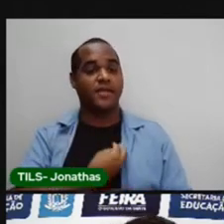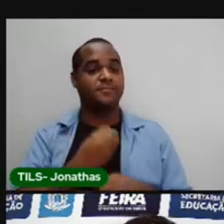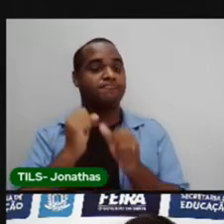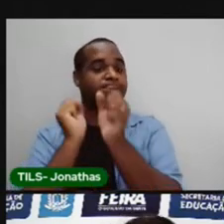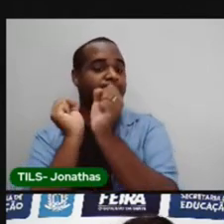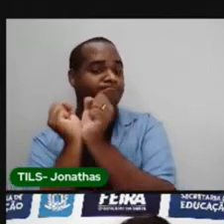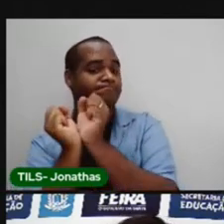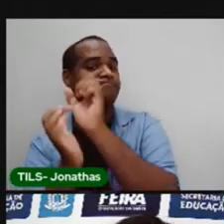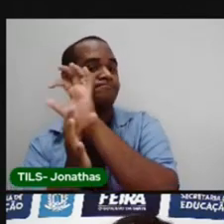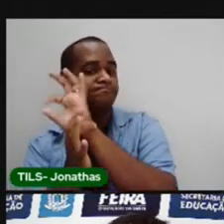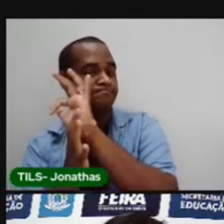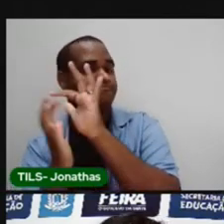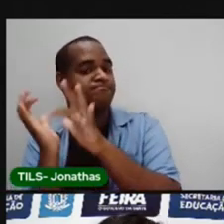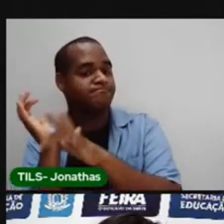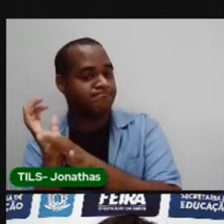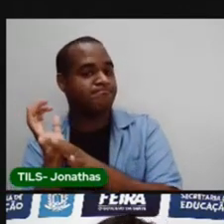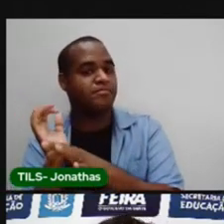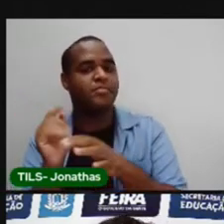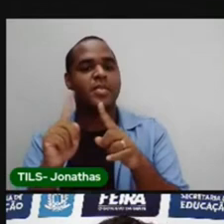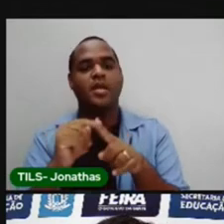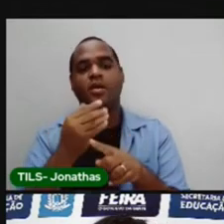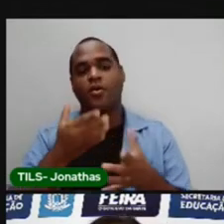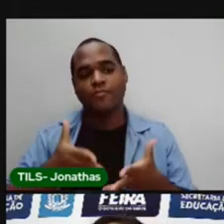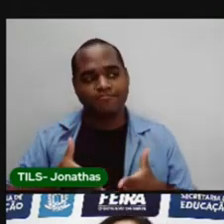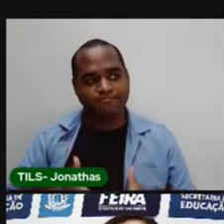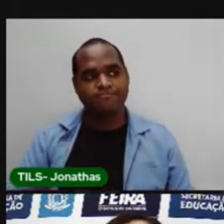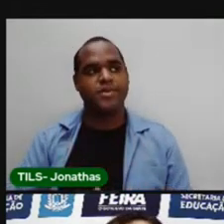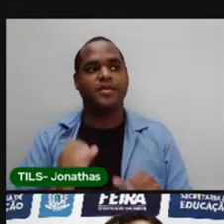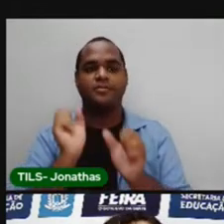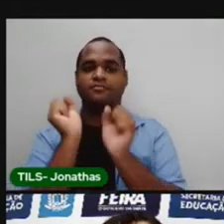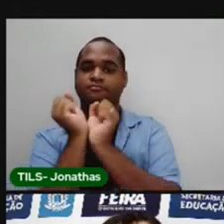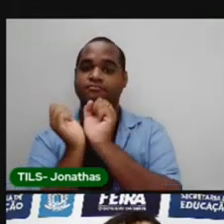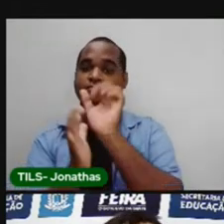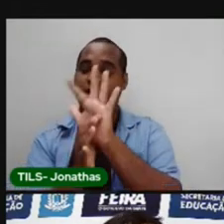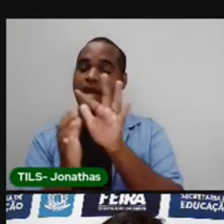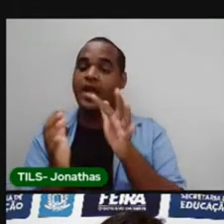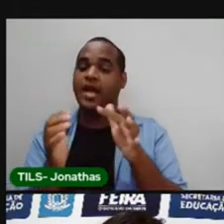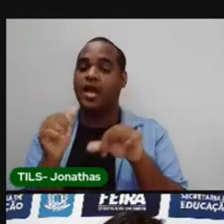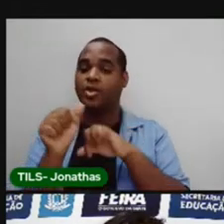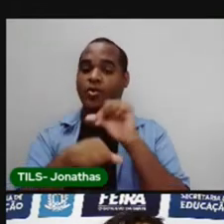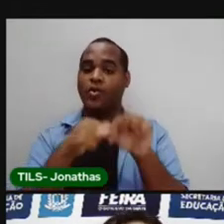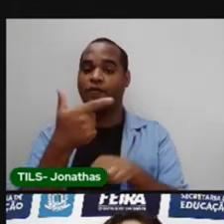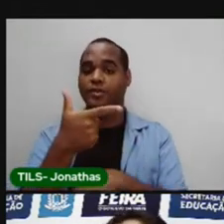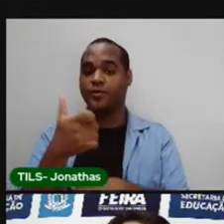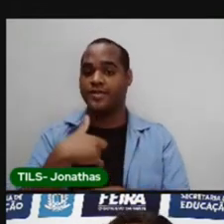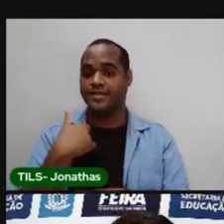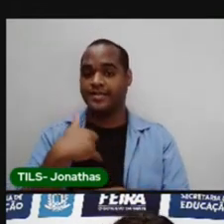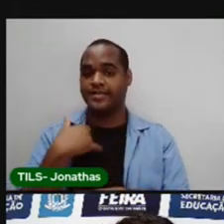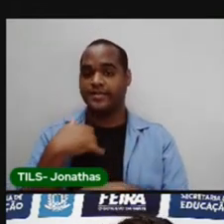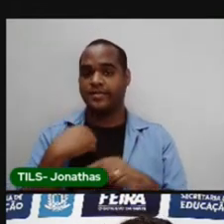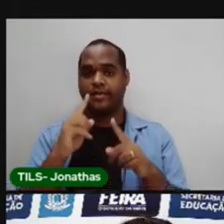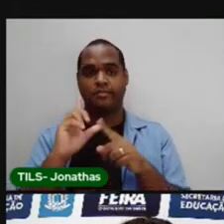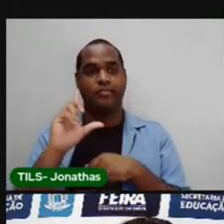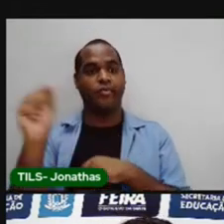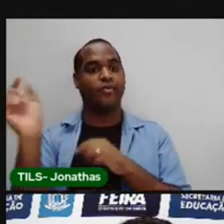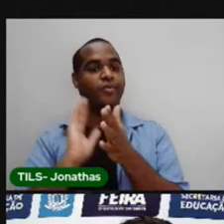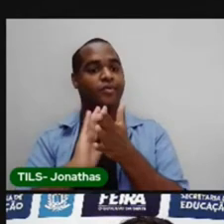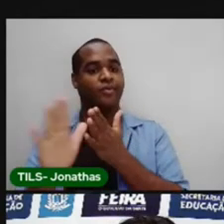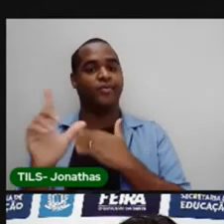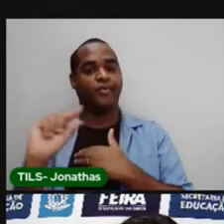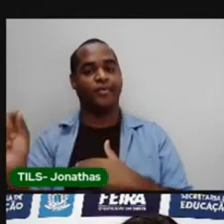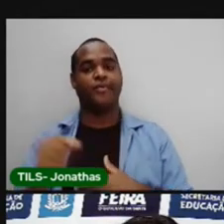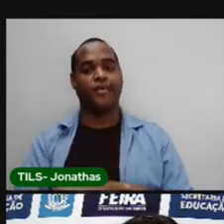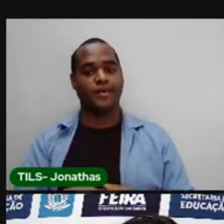escravidão. Lucas nasceu escravo e quando ele completou 21 anos, ele fugiu.